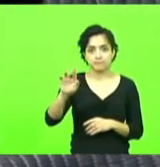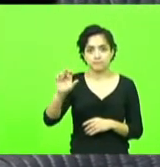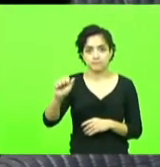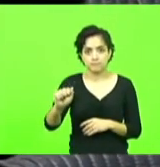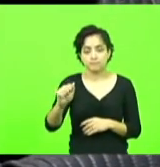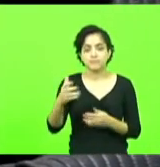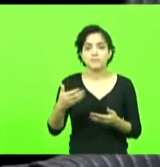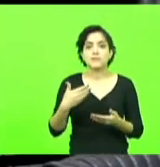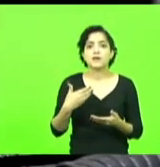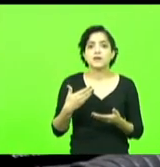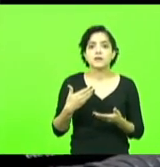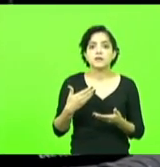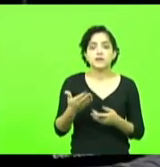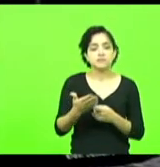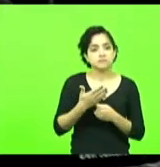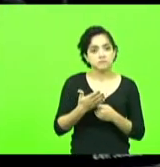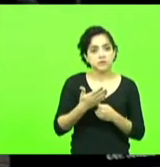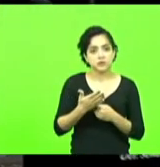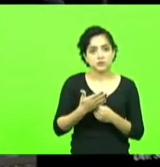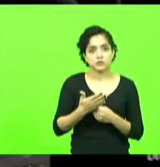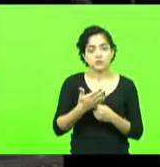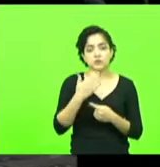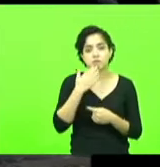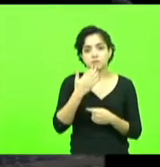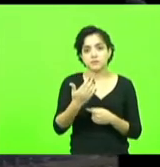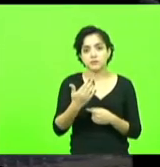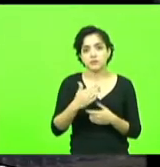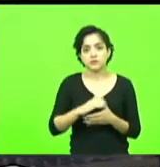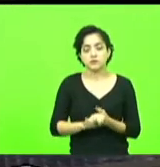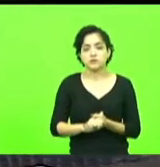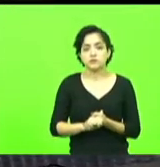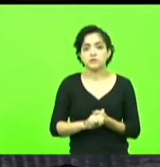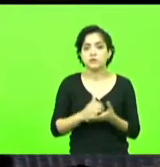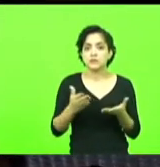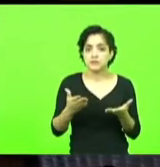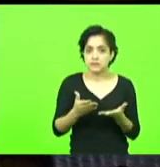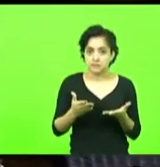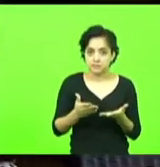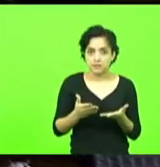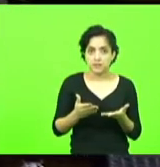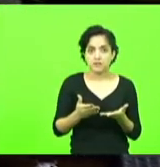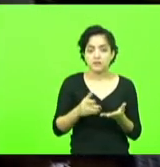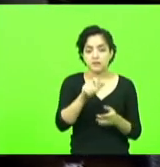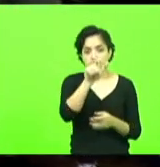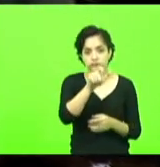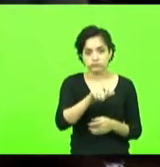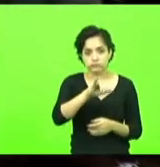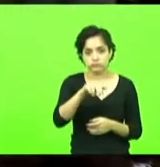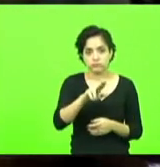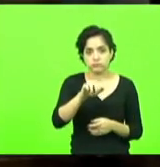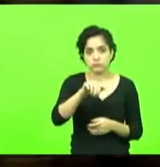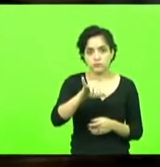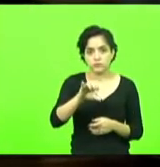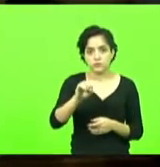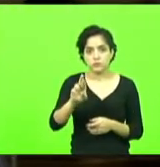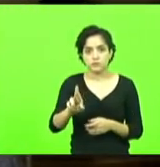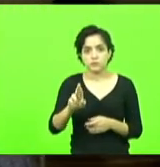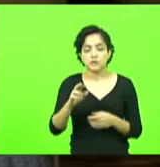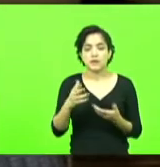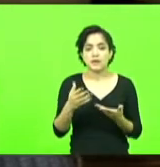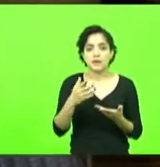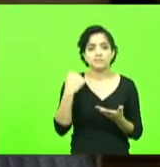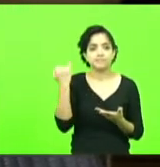nessa... nesse encaminhamento, ao próprio Júnior, e... É importante a